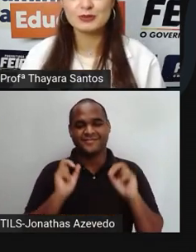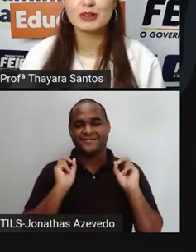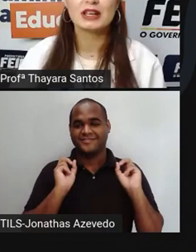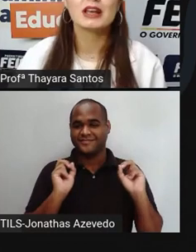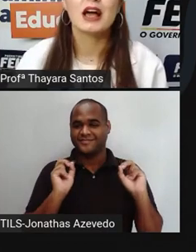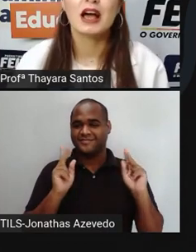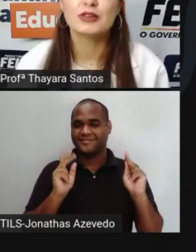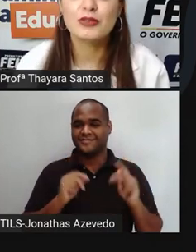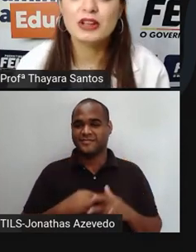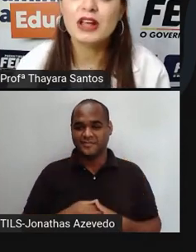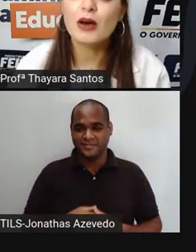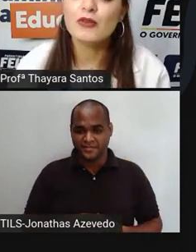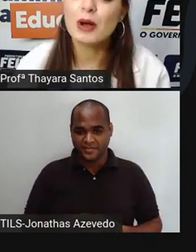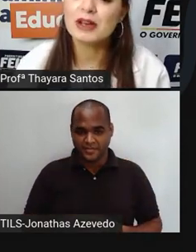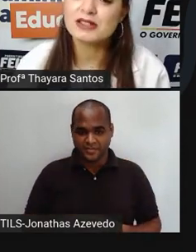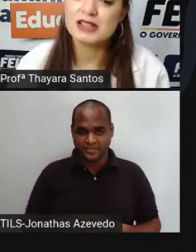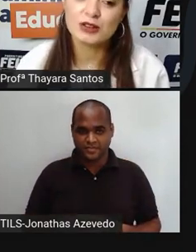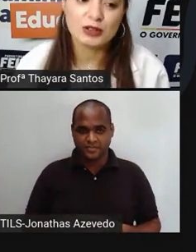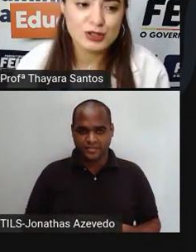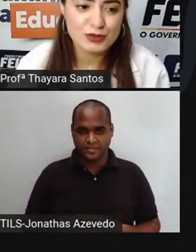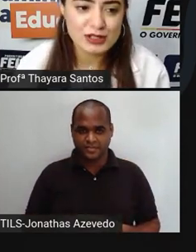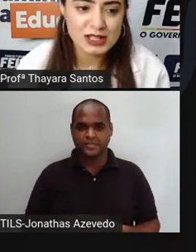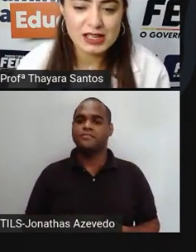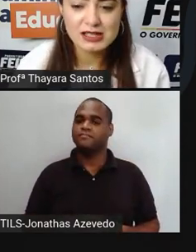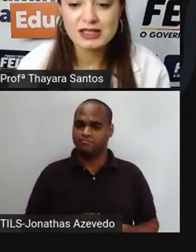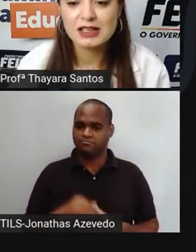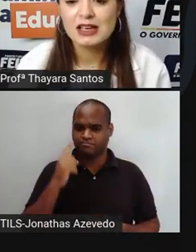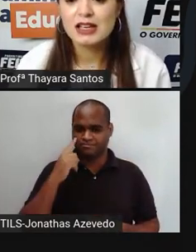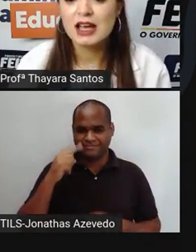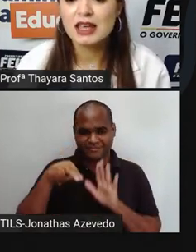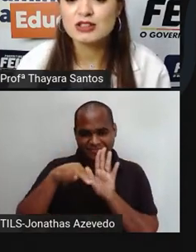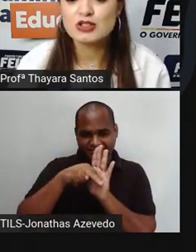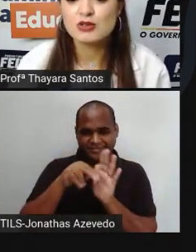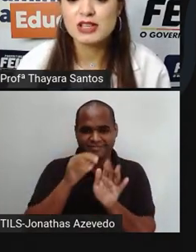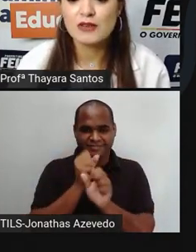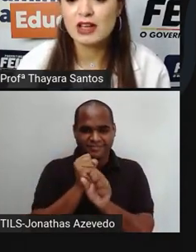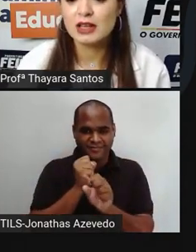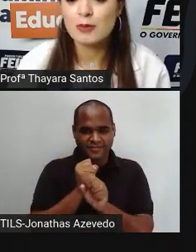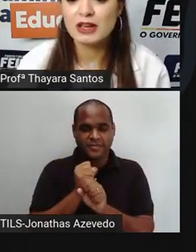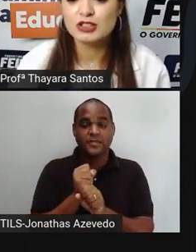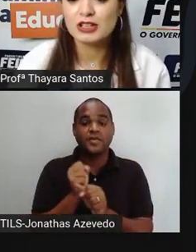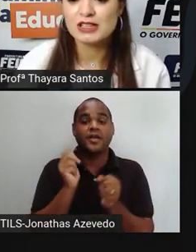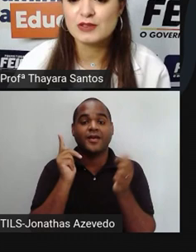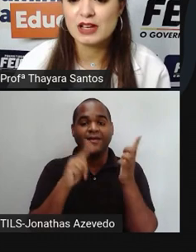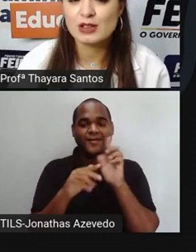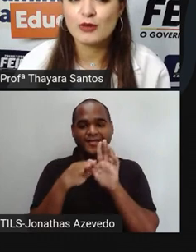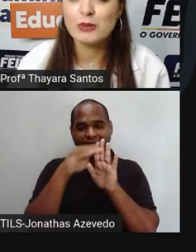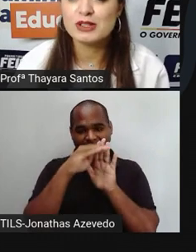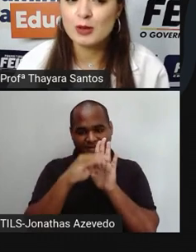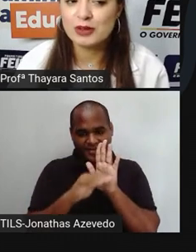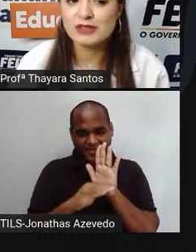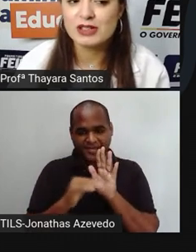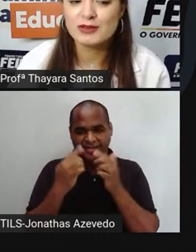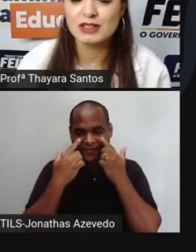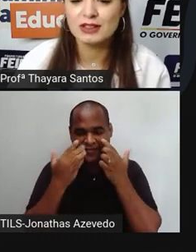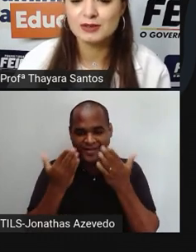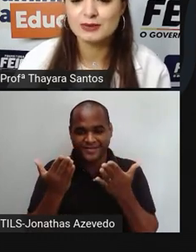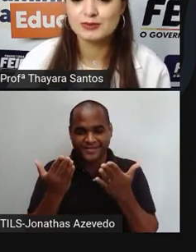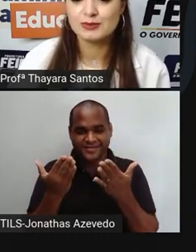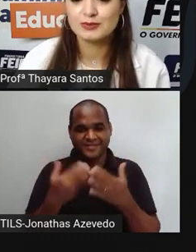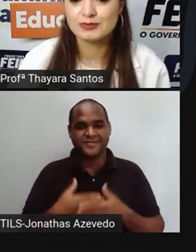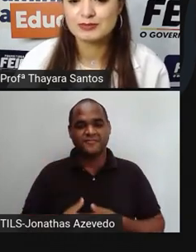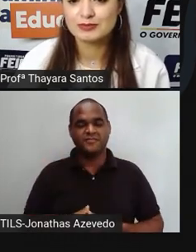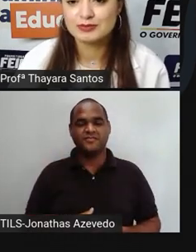gente. Aí no final vai aparecer a nota de vocês. E aqui a gente consegue ver a tabela de classificação. Eu vou abrir só para vocês verem.